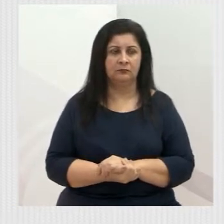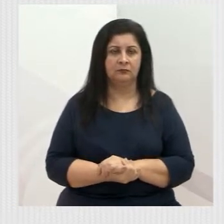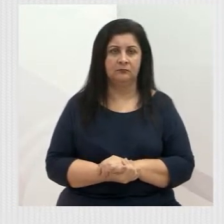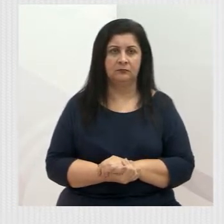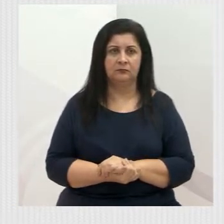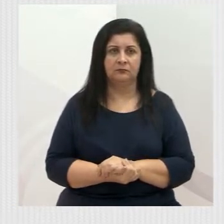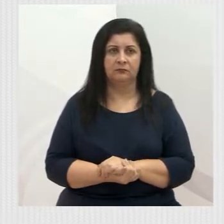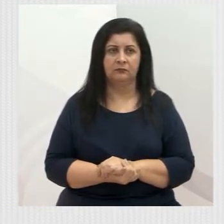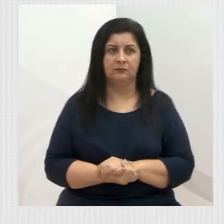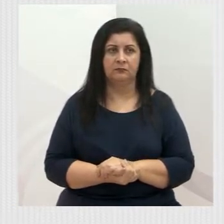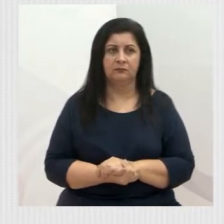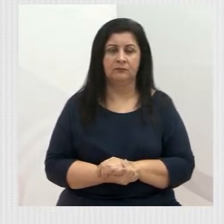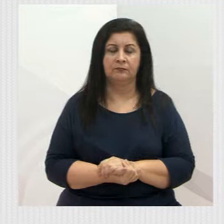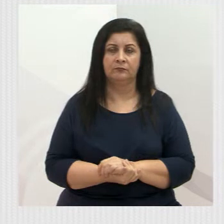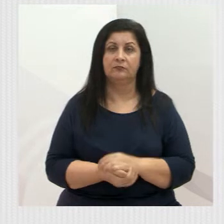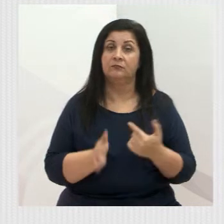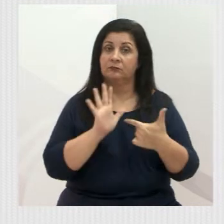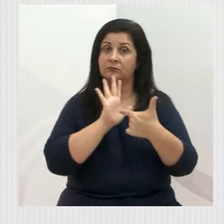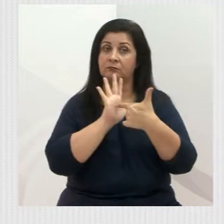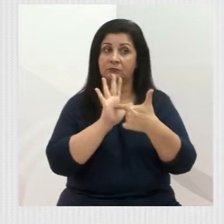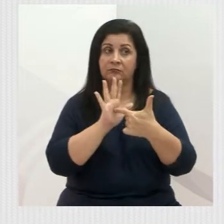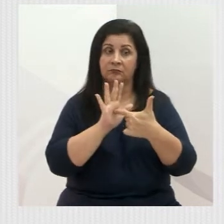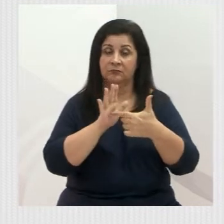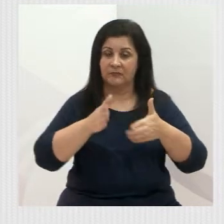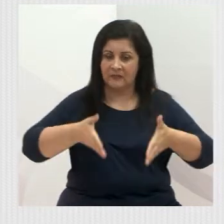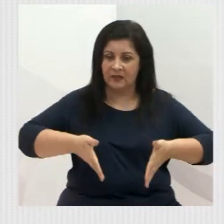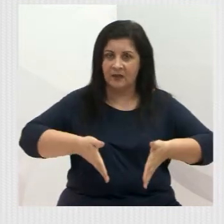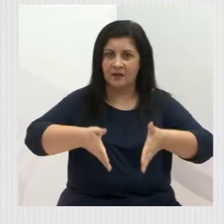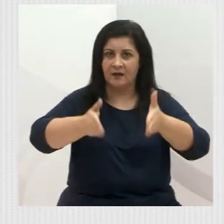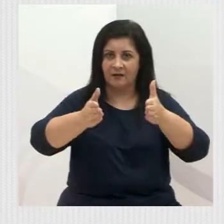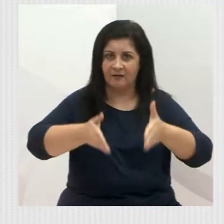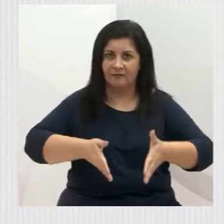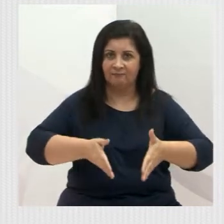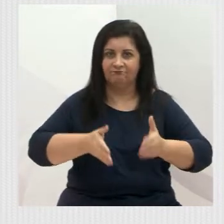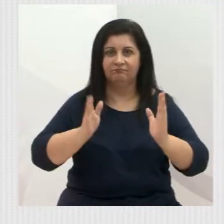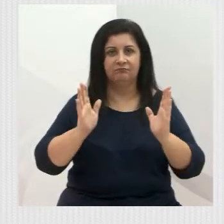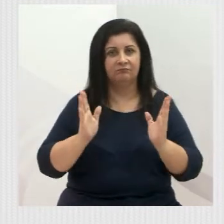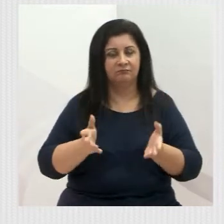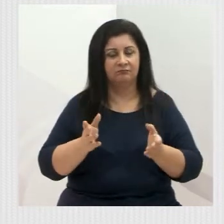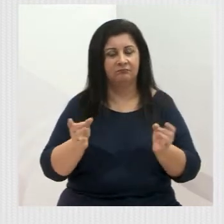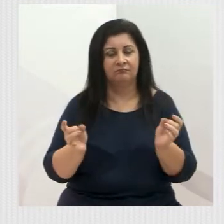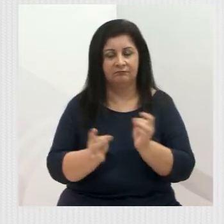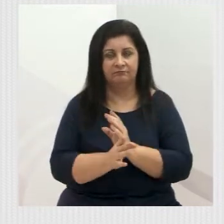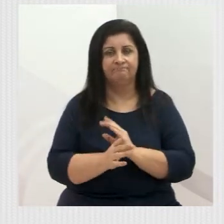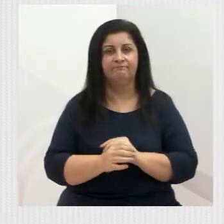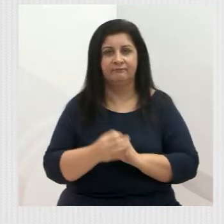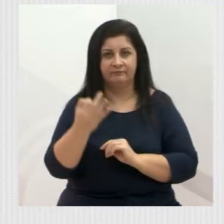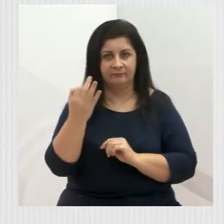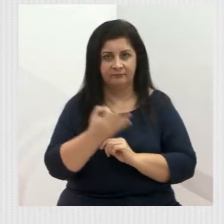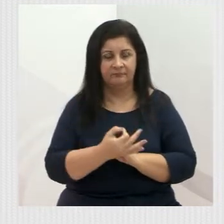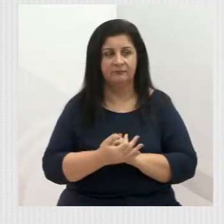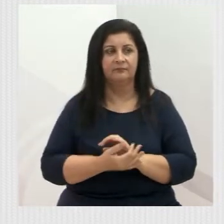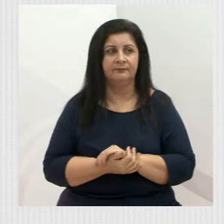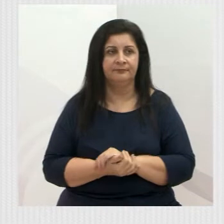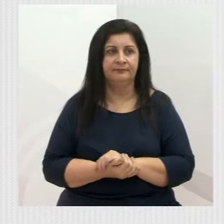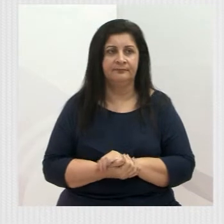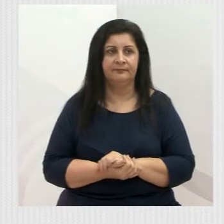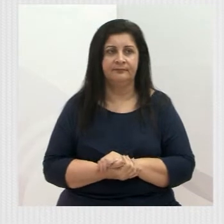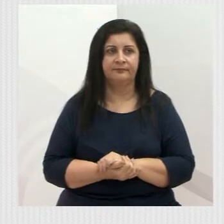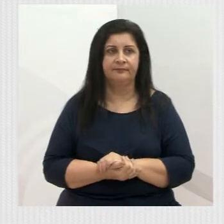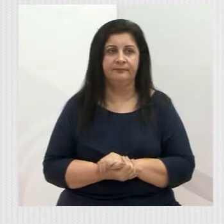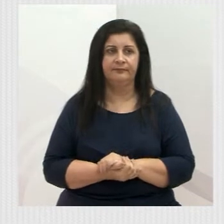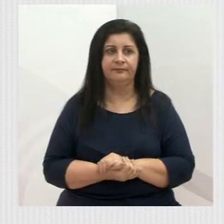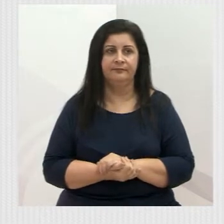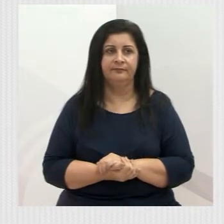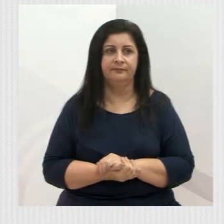numa foto, para mostrar a rua onde nós estávamos, que é a Rua Marquês de Sapucaí,